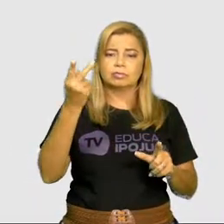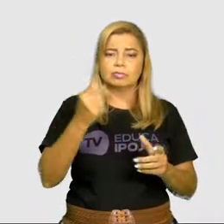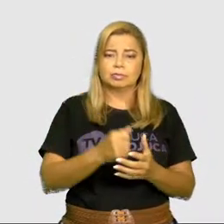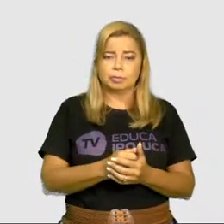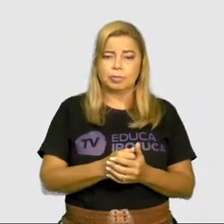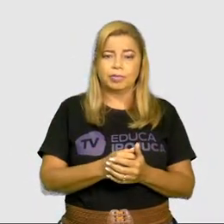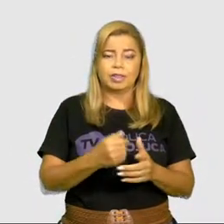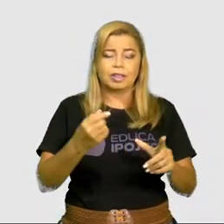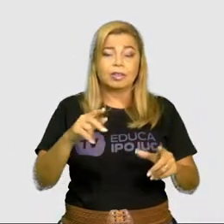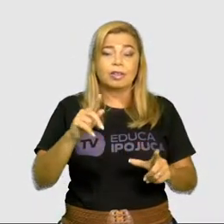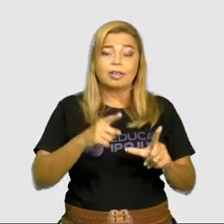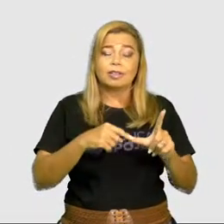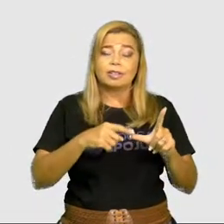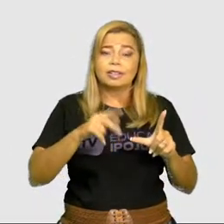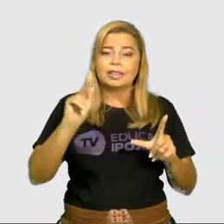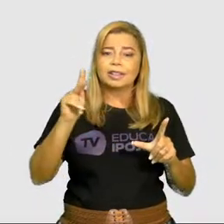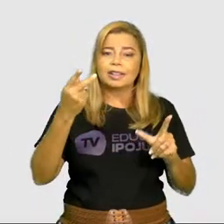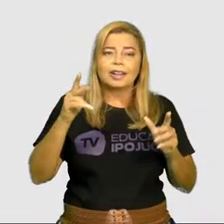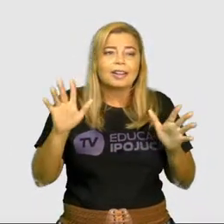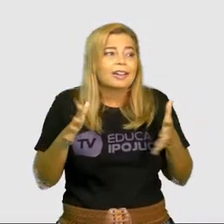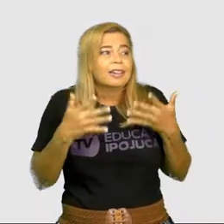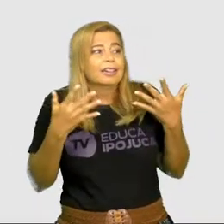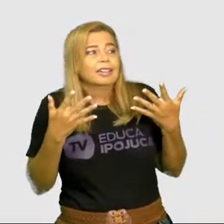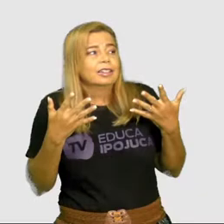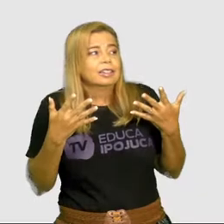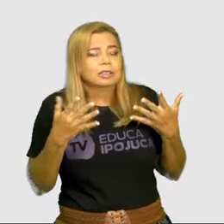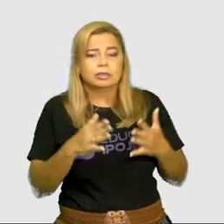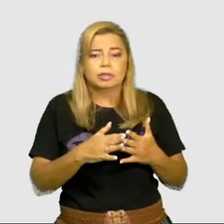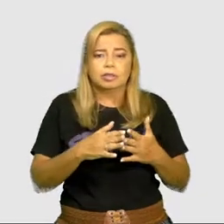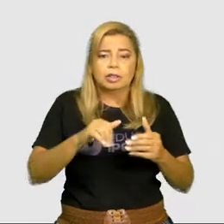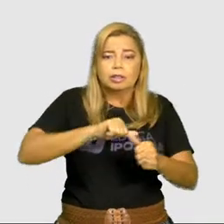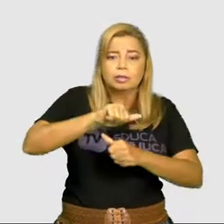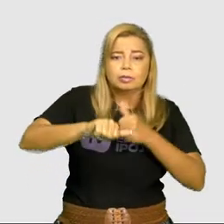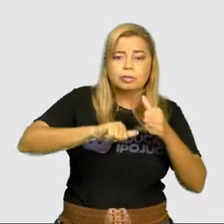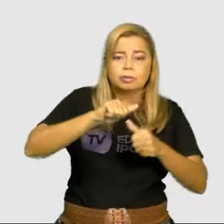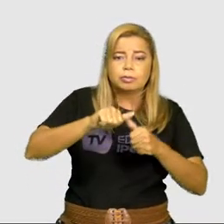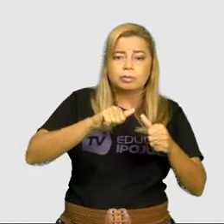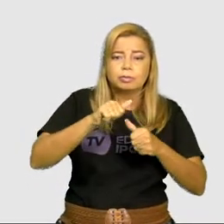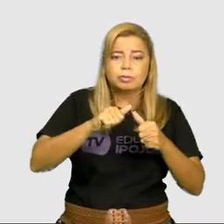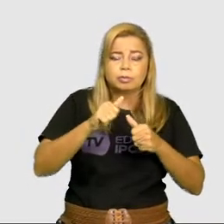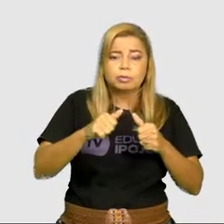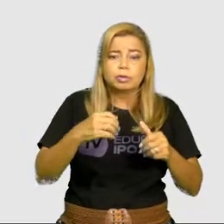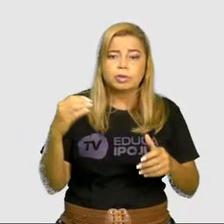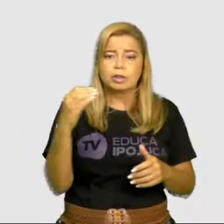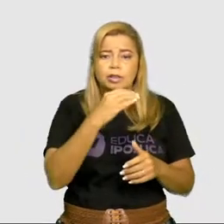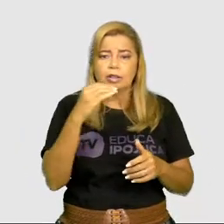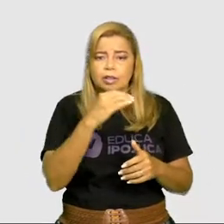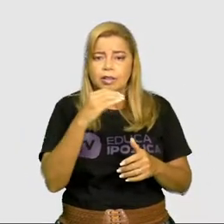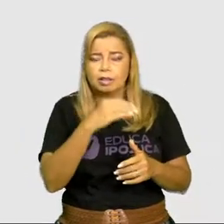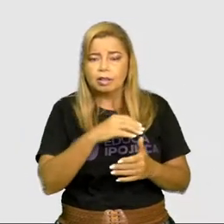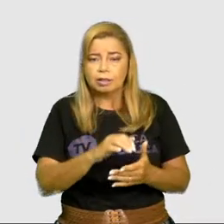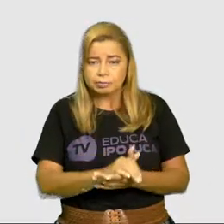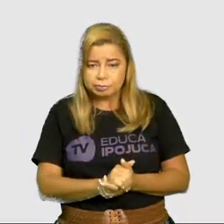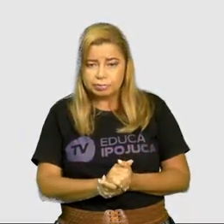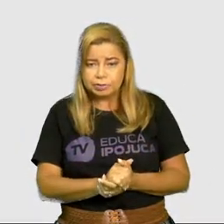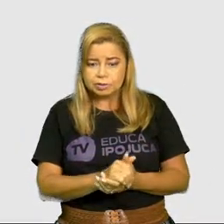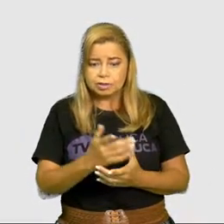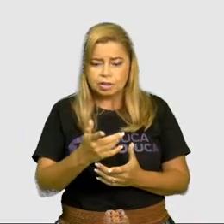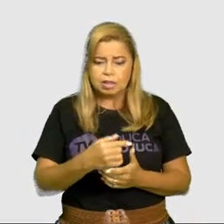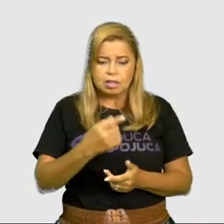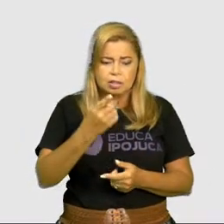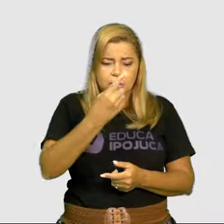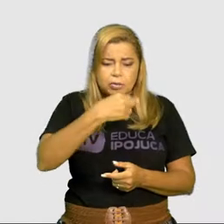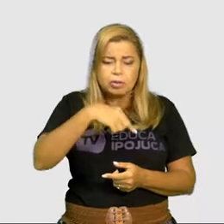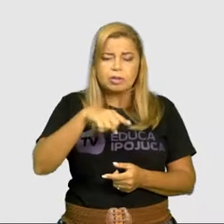incrível, muda tudo de repente, onde ele se intromete, tudo fica diferente.